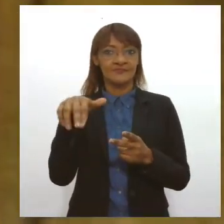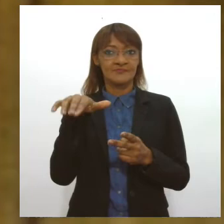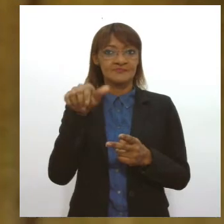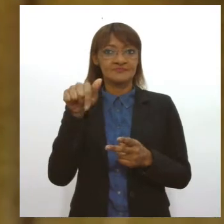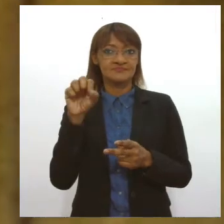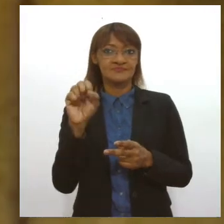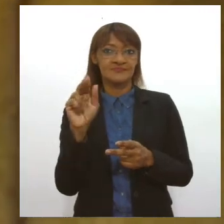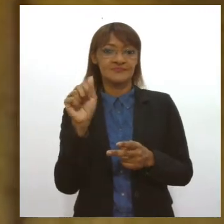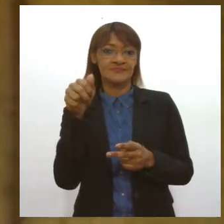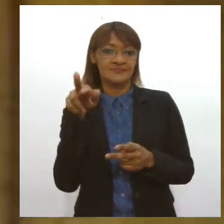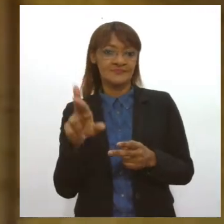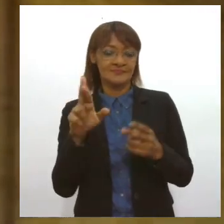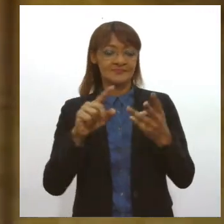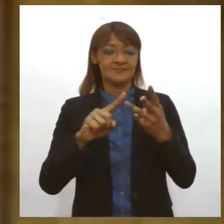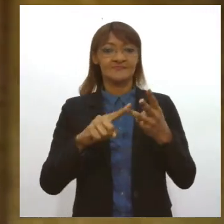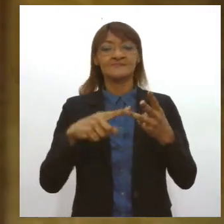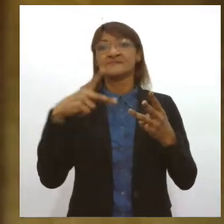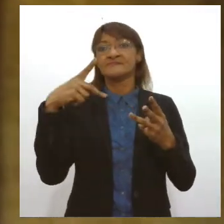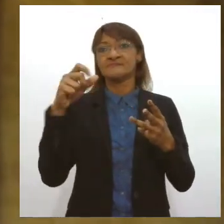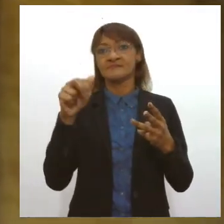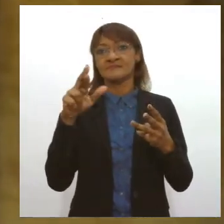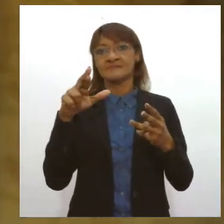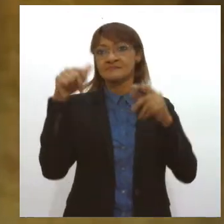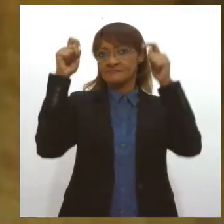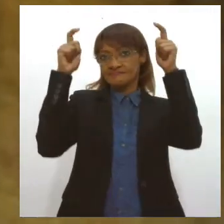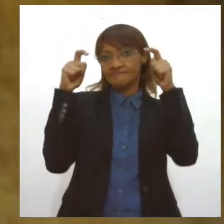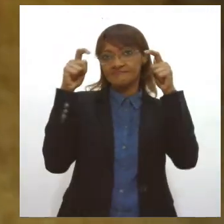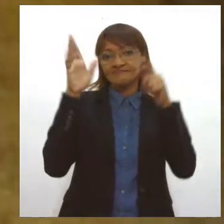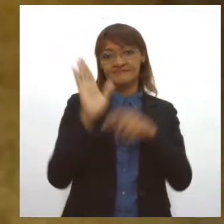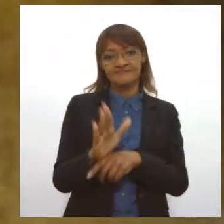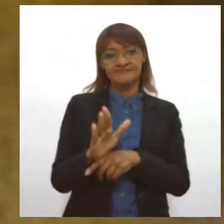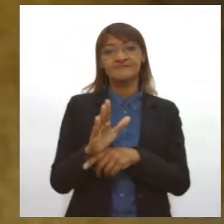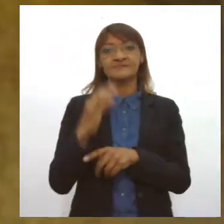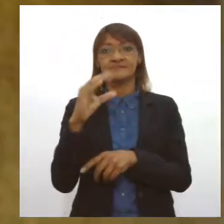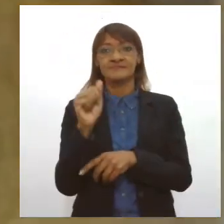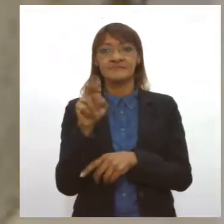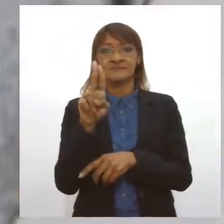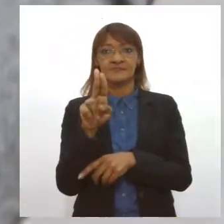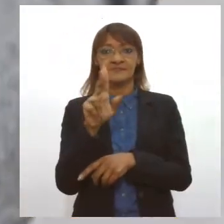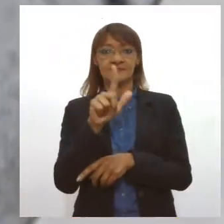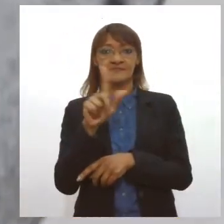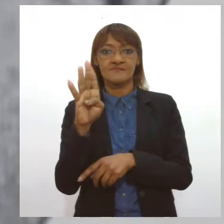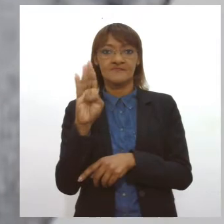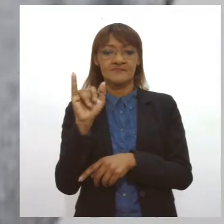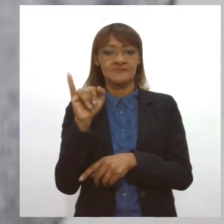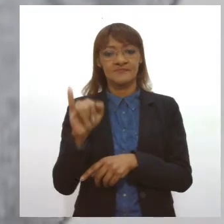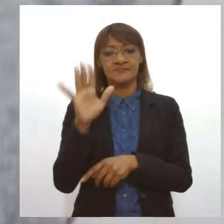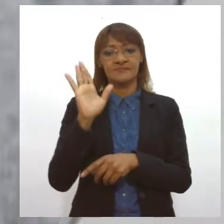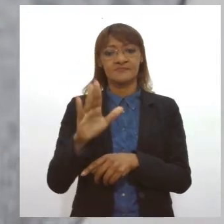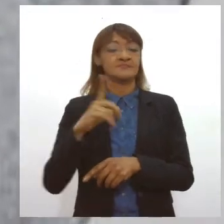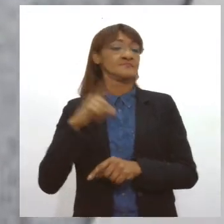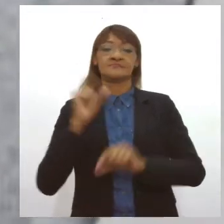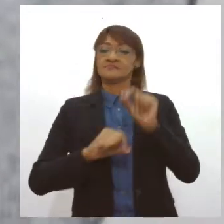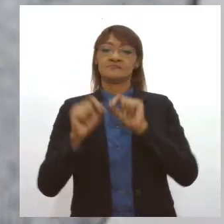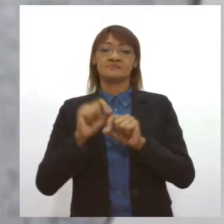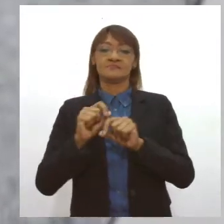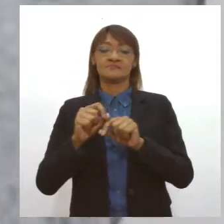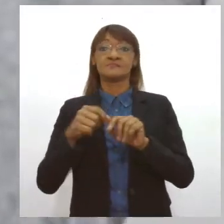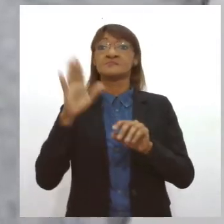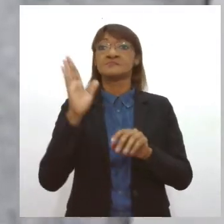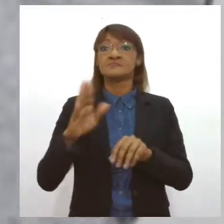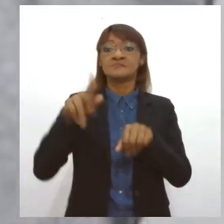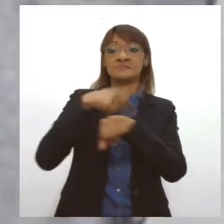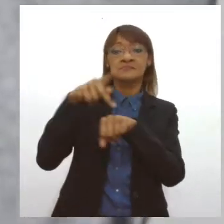baronesa de Catumbi, dona Júlia Alves Pereira da Cunha, a quem retratou. Foi nessa época, também em Paris, que o